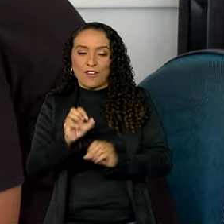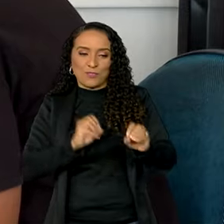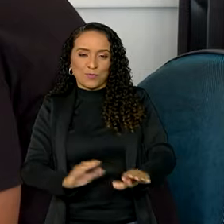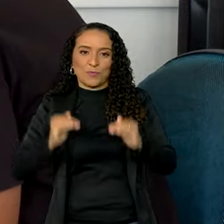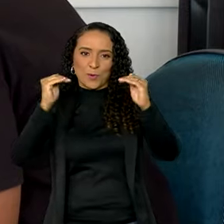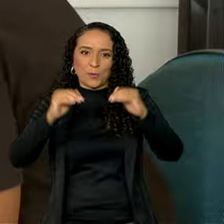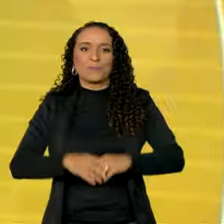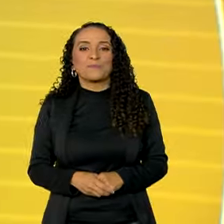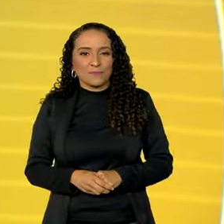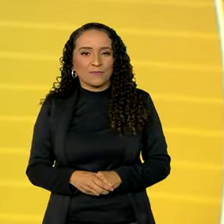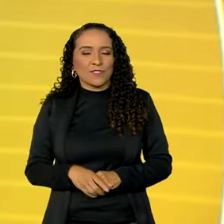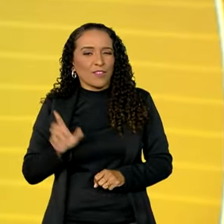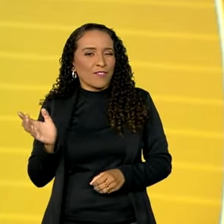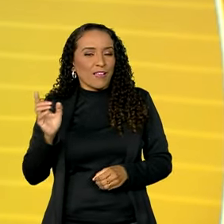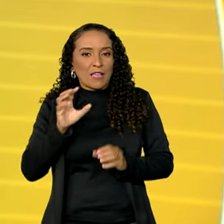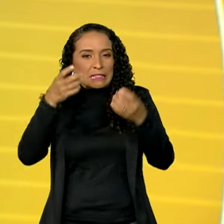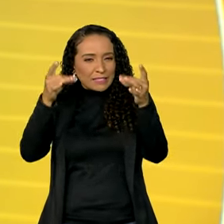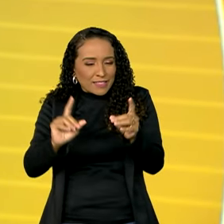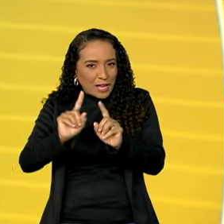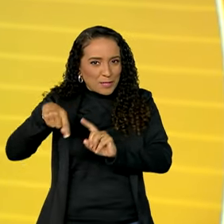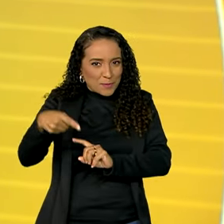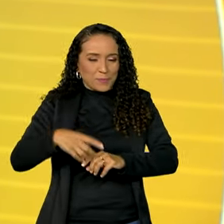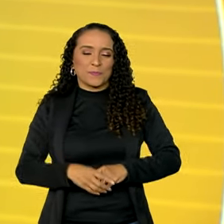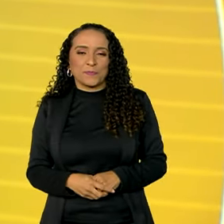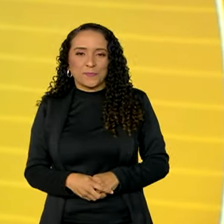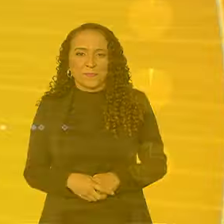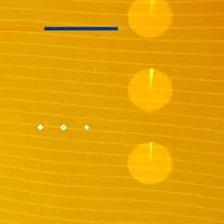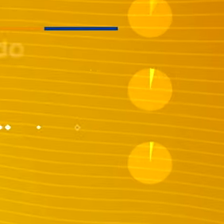no ensino superior. A gente mostra os detalhes já já.